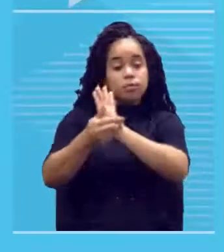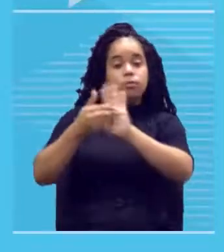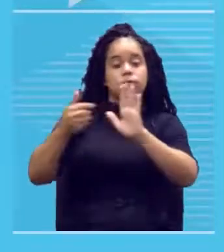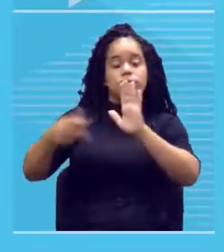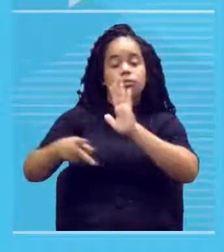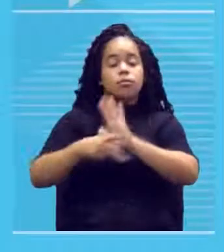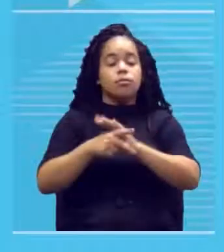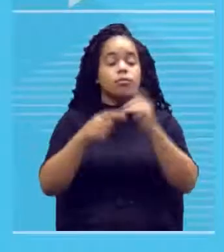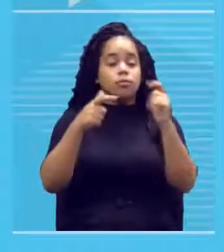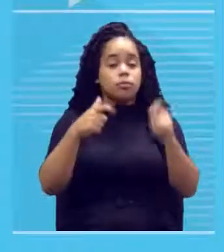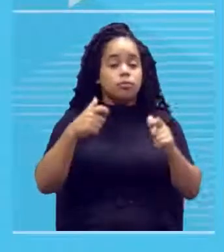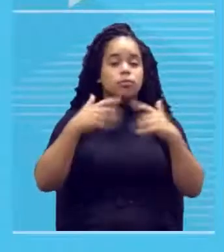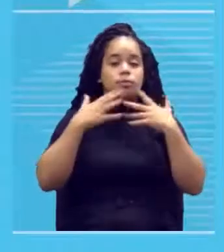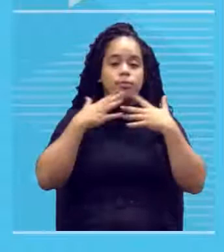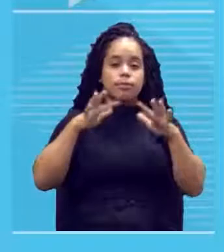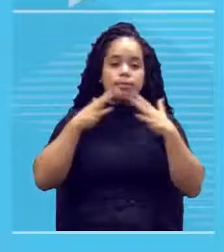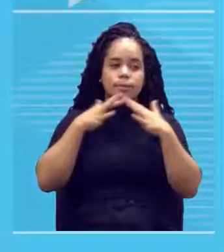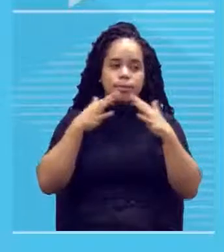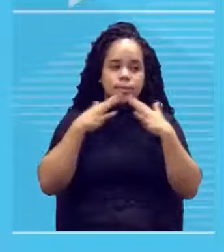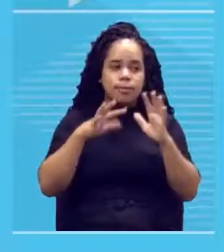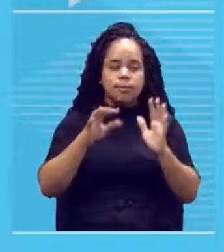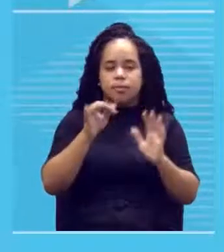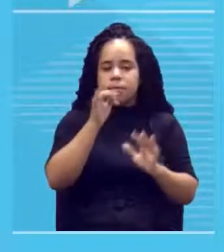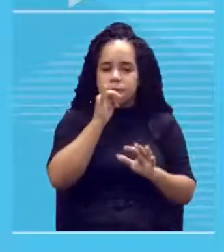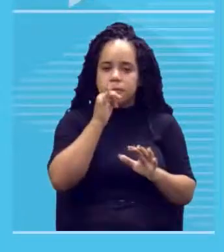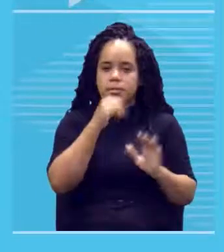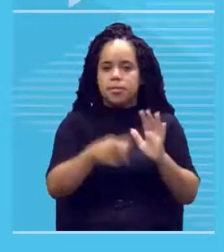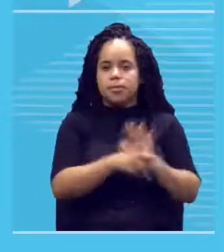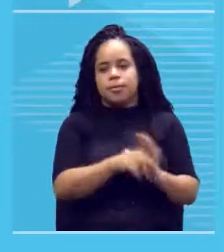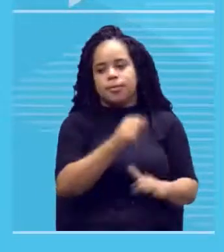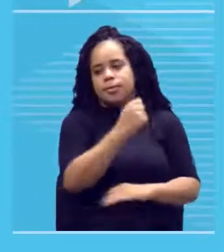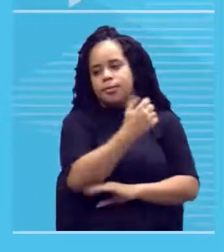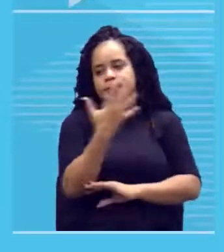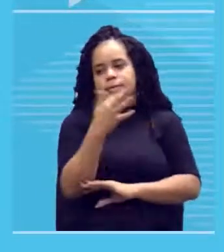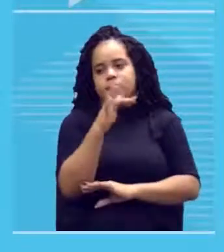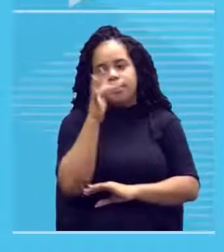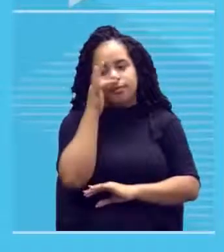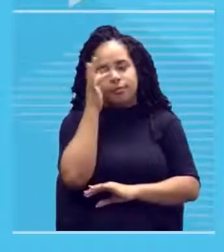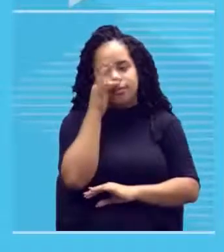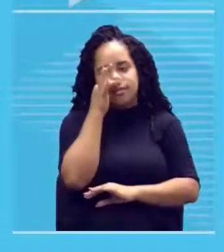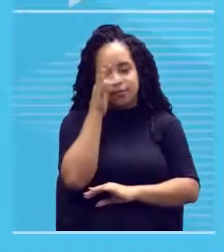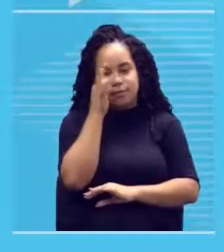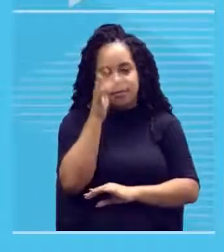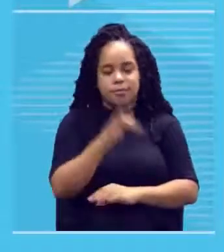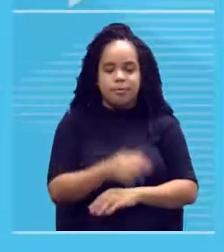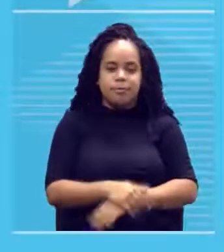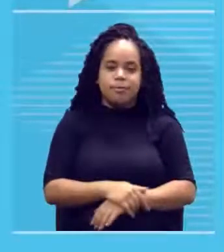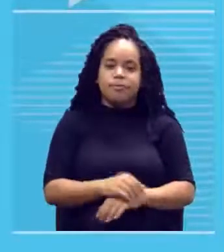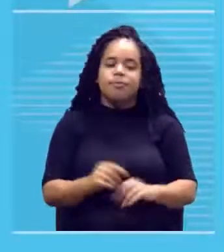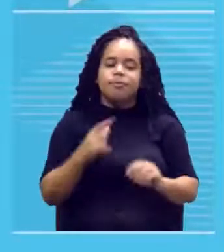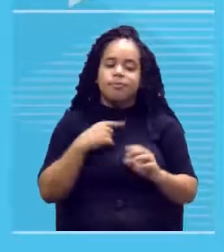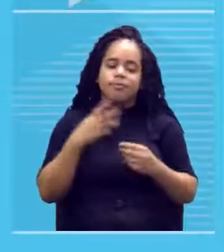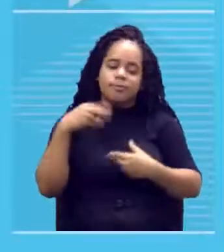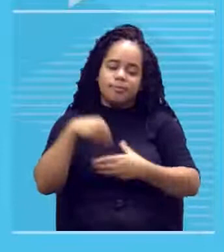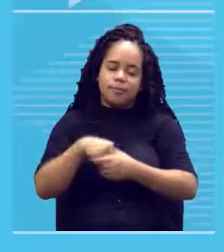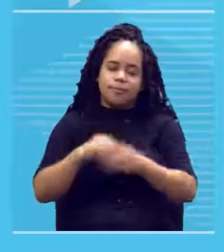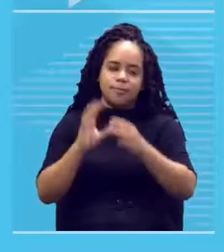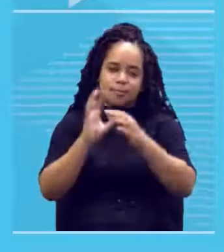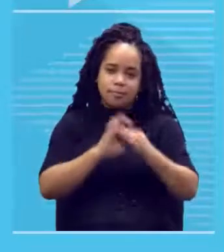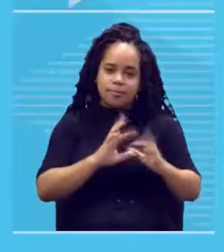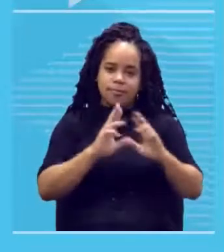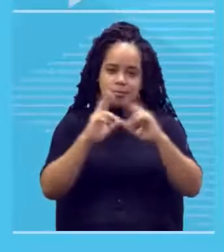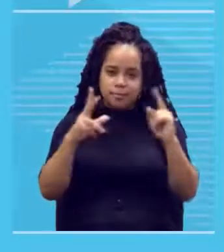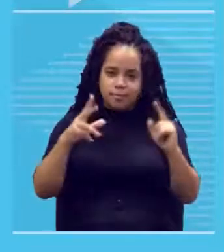da natureza, digamos assim, do pé de flor. E aí colocou num contexto fora disso, num vaso, em cima de uma mesa,